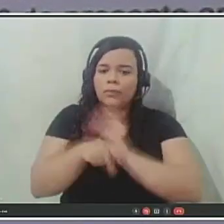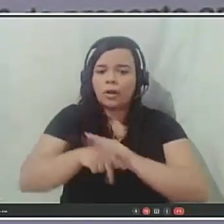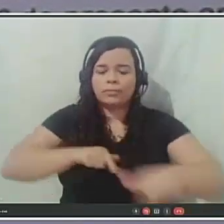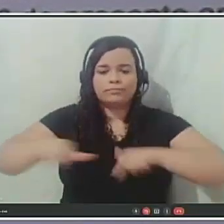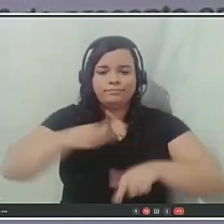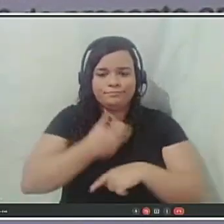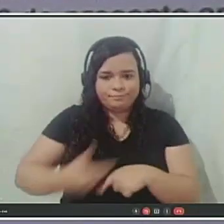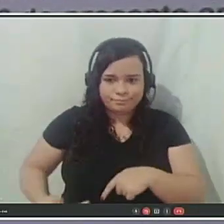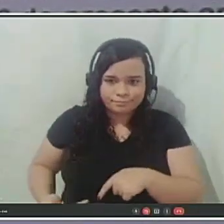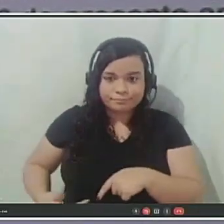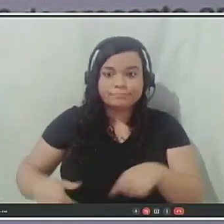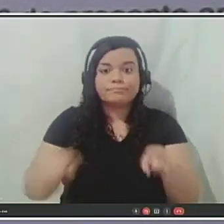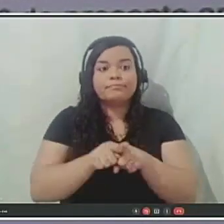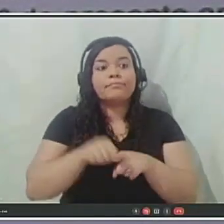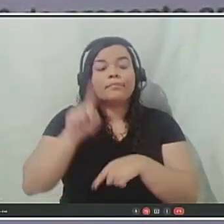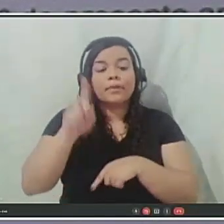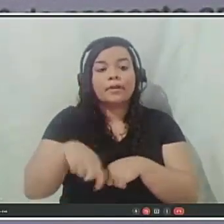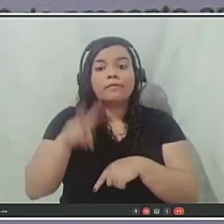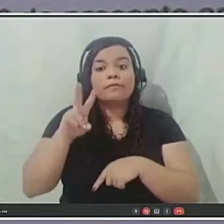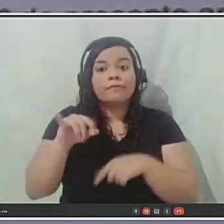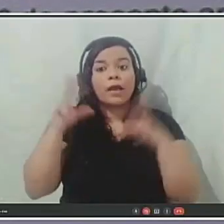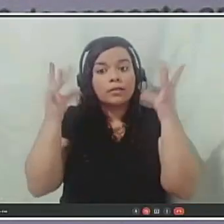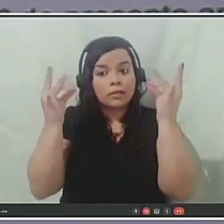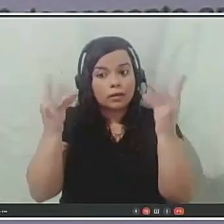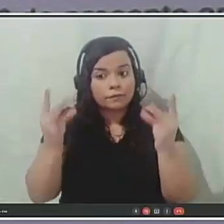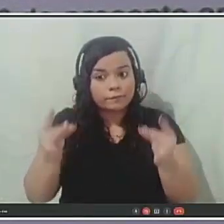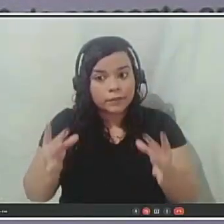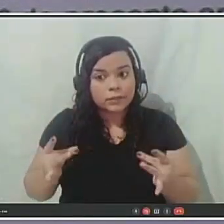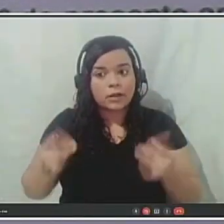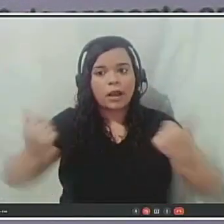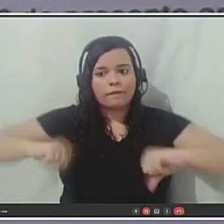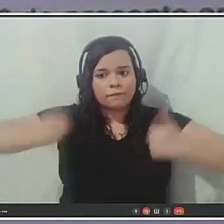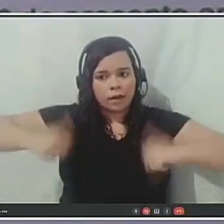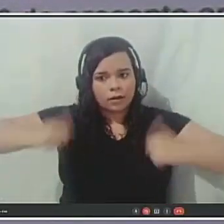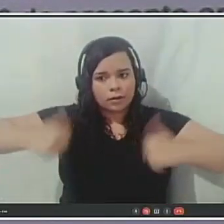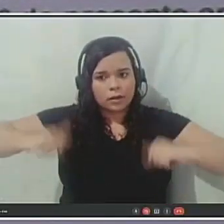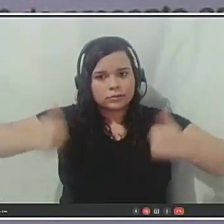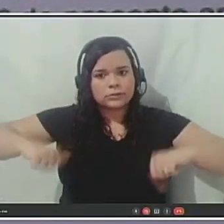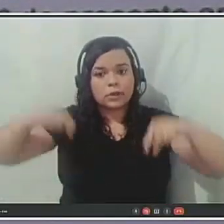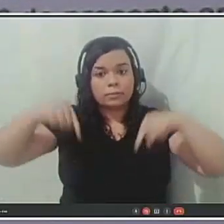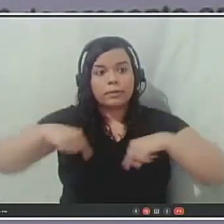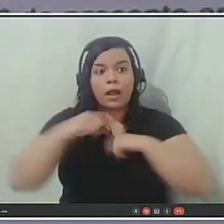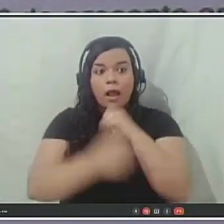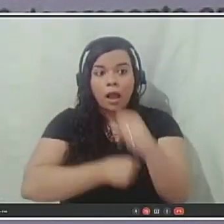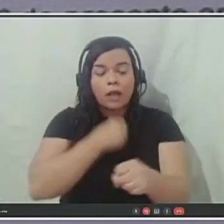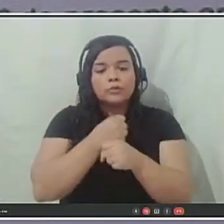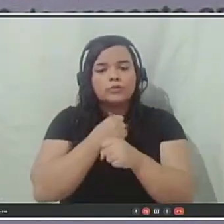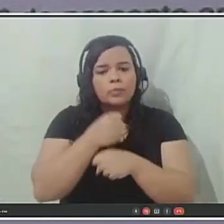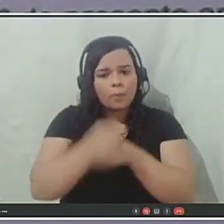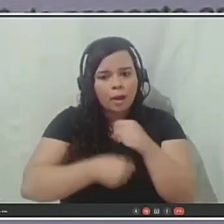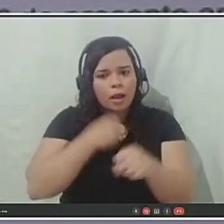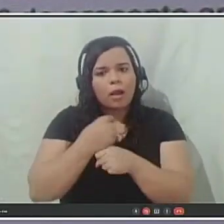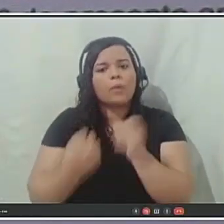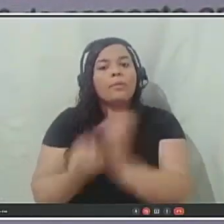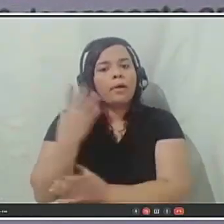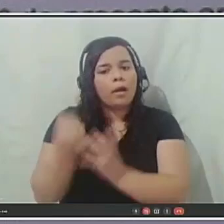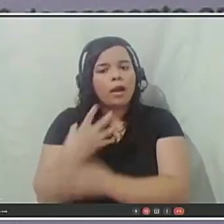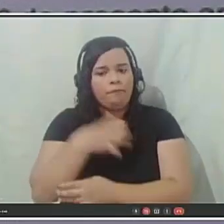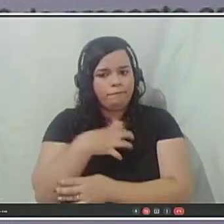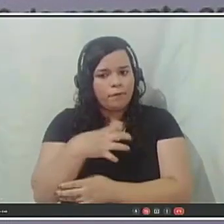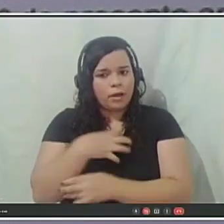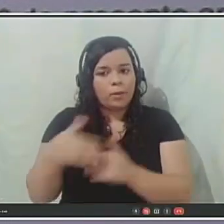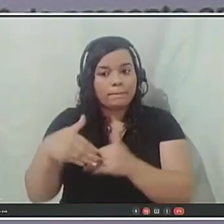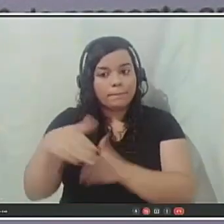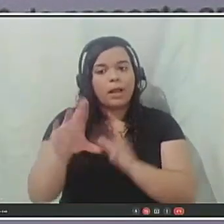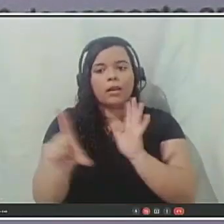será definida mediante avaliação atorial anual, produzindo seus feitos a partir desta lei, conforme estipulado no artigo